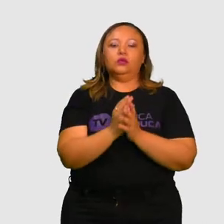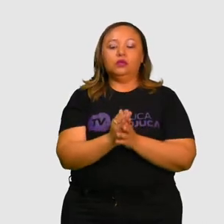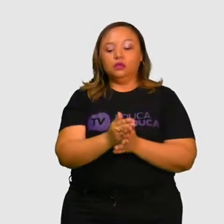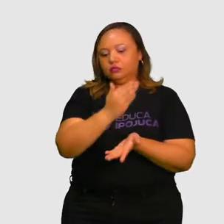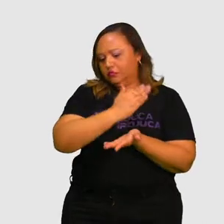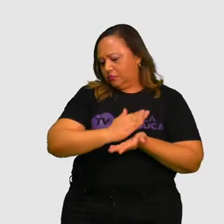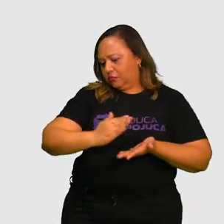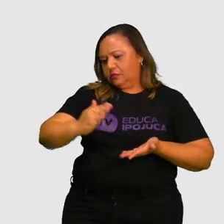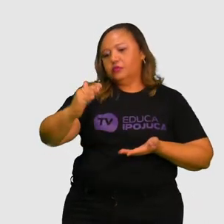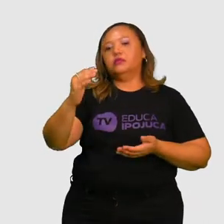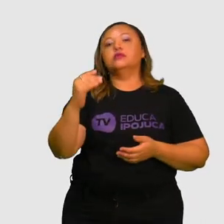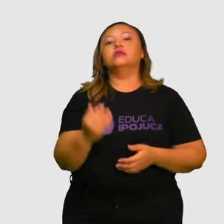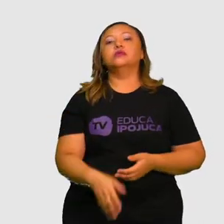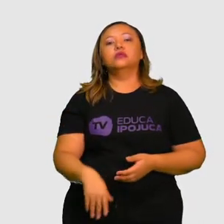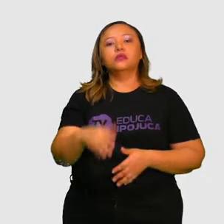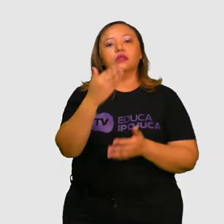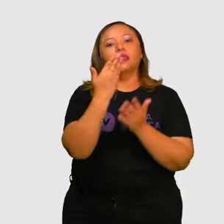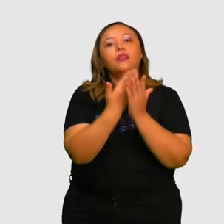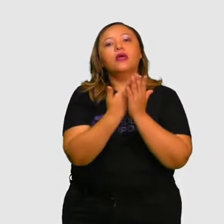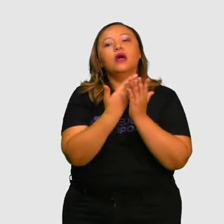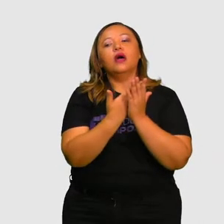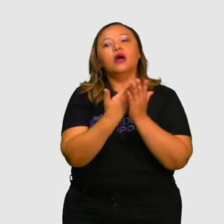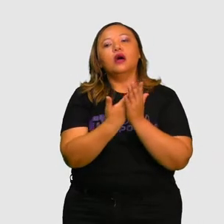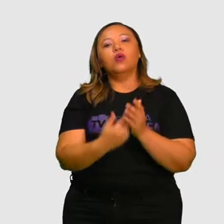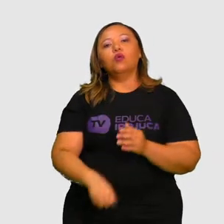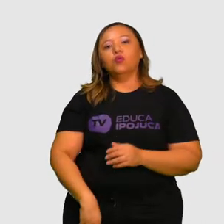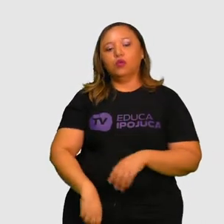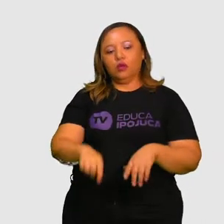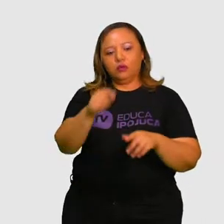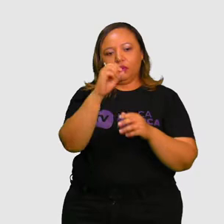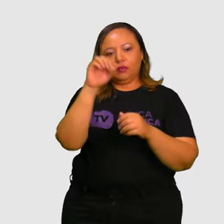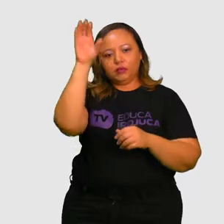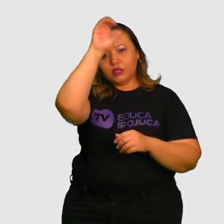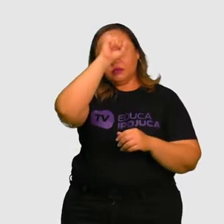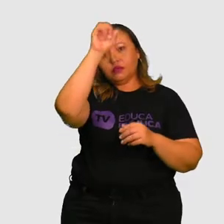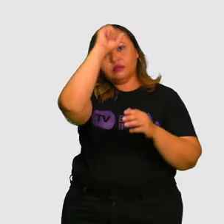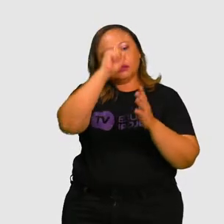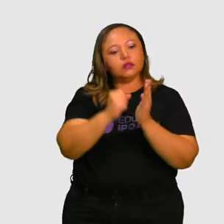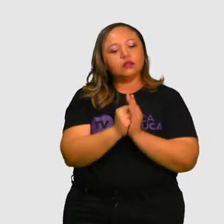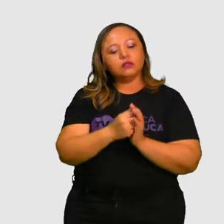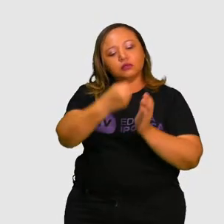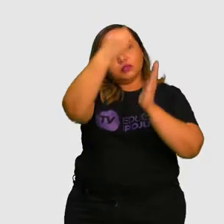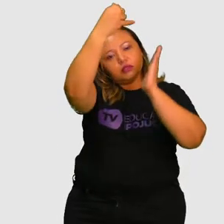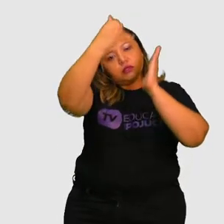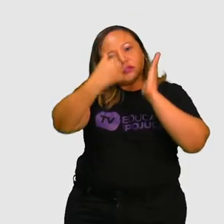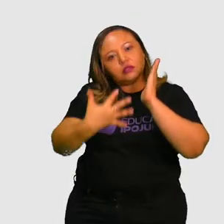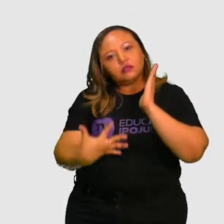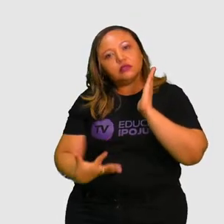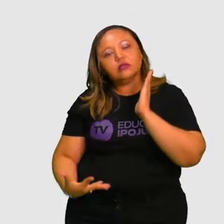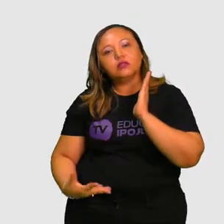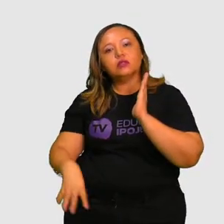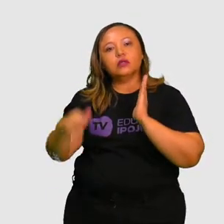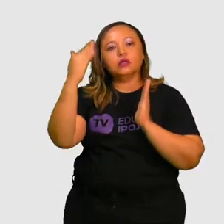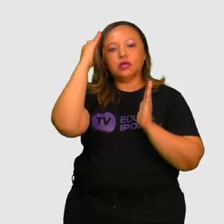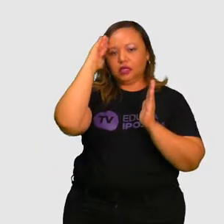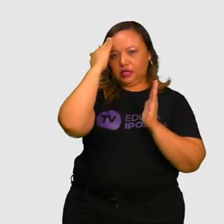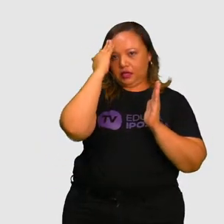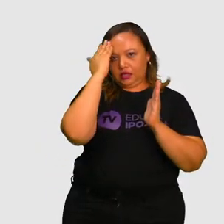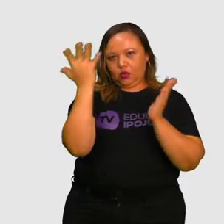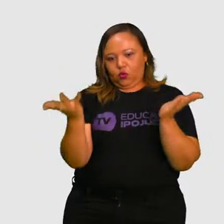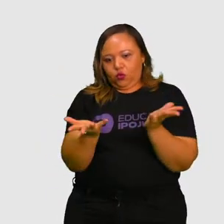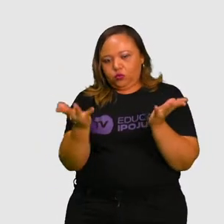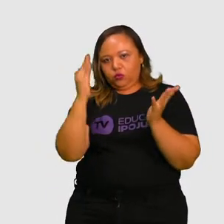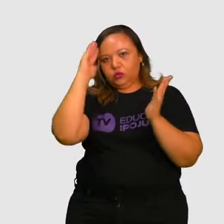nossa aula, sempre teremos os objetivos. E os de hoje serão compreender a função dos